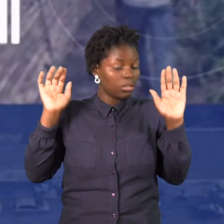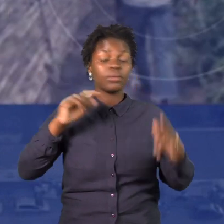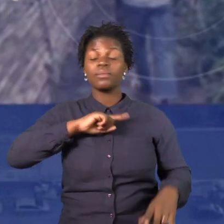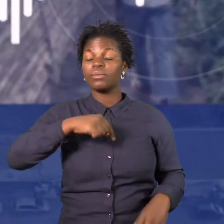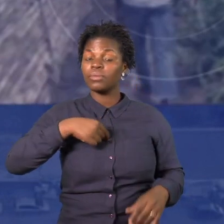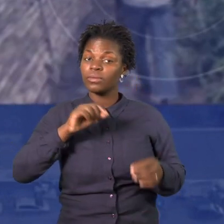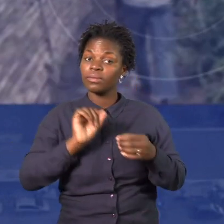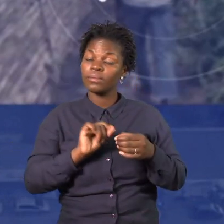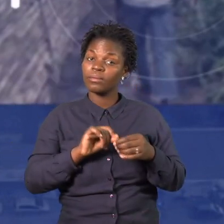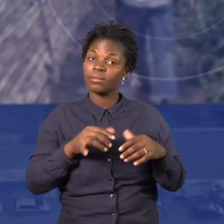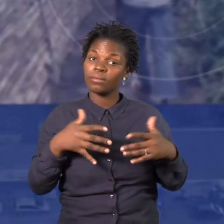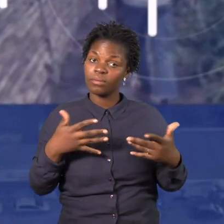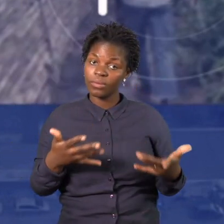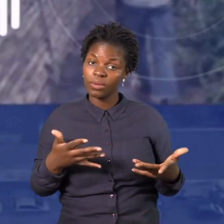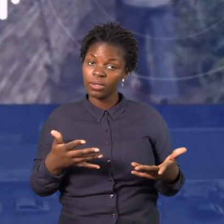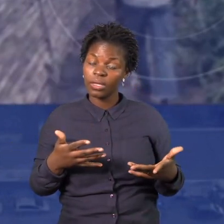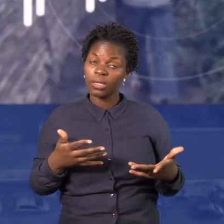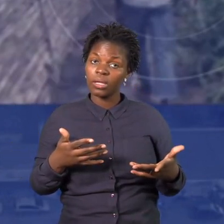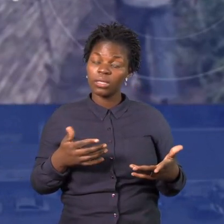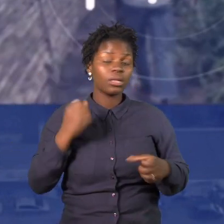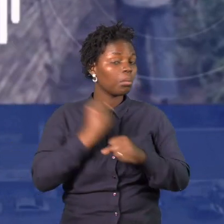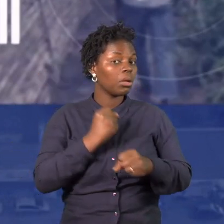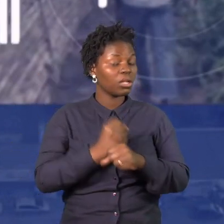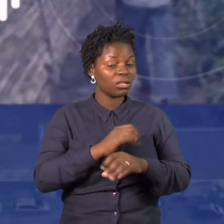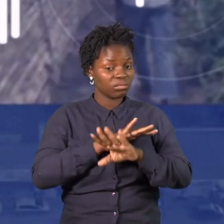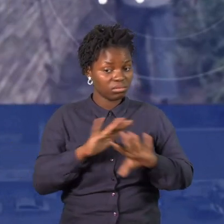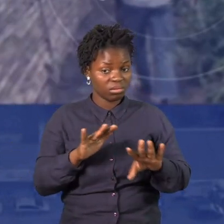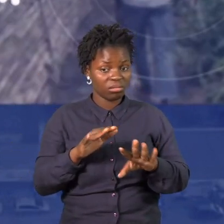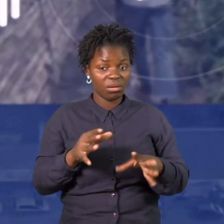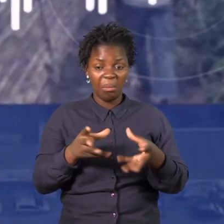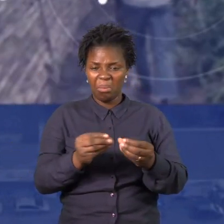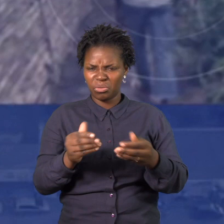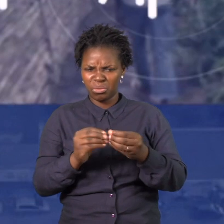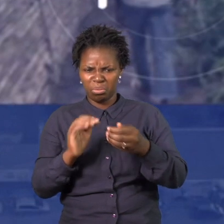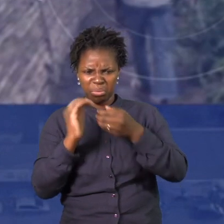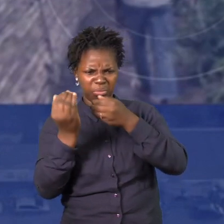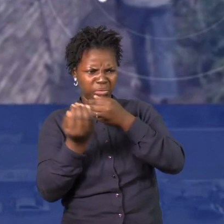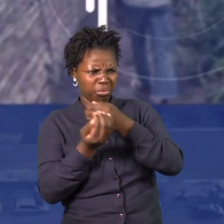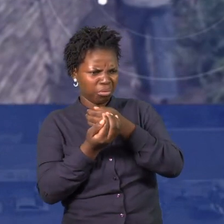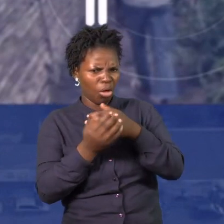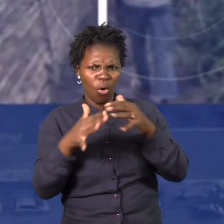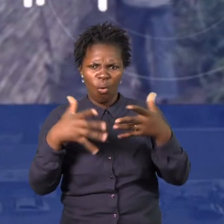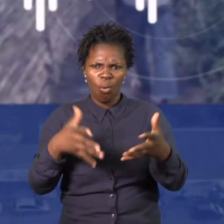Então, trabalhadores não fazem parte da sua equipe? Não. Se calhar tens uma outra